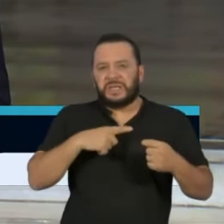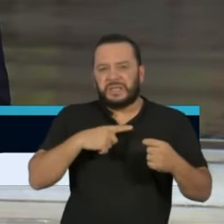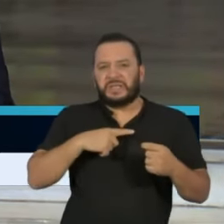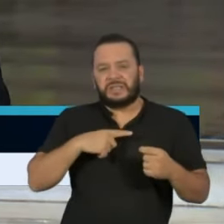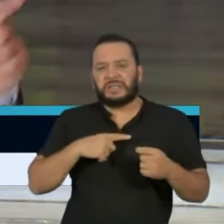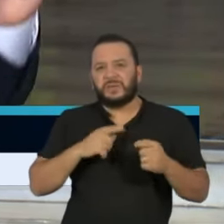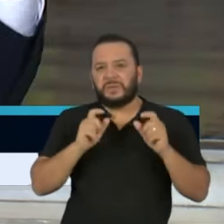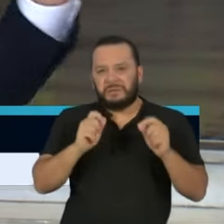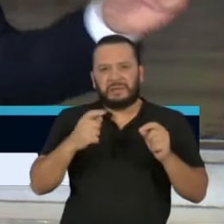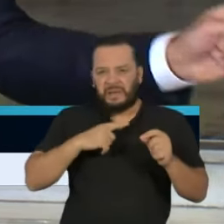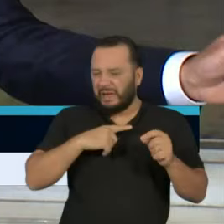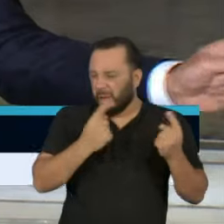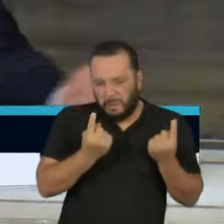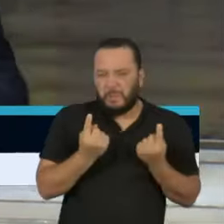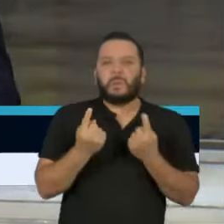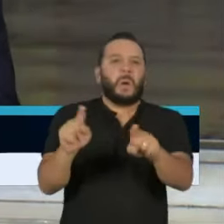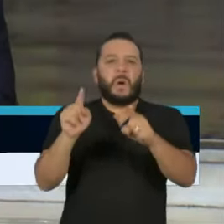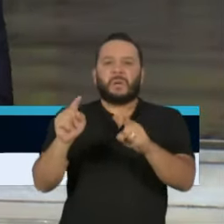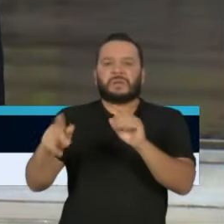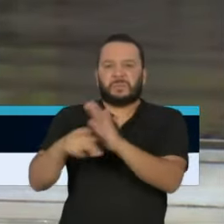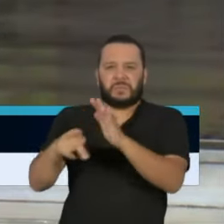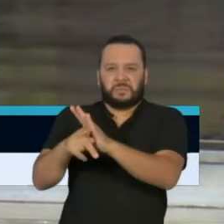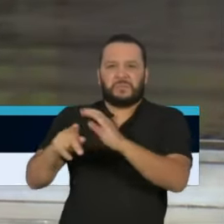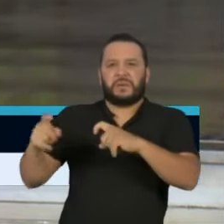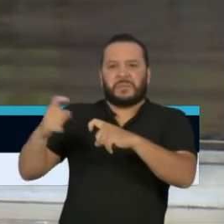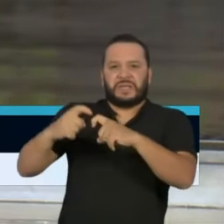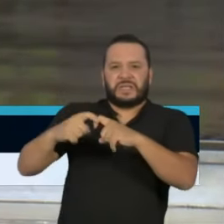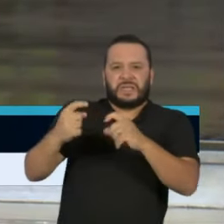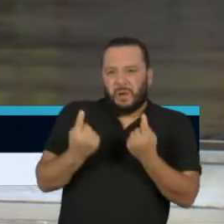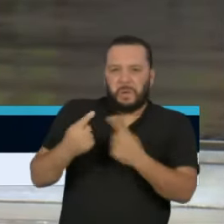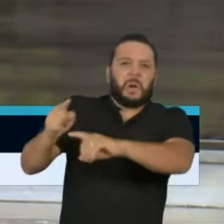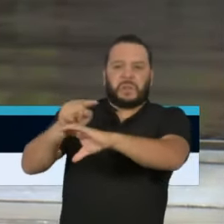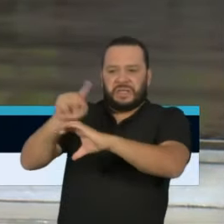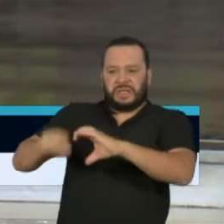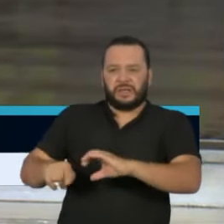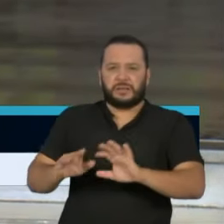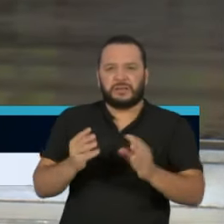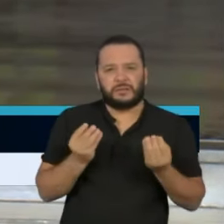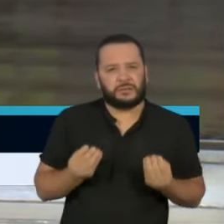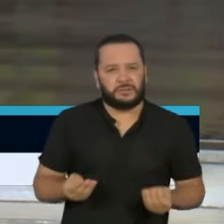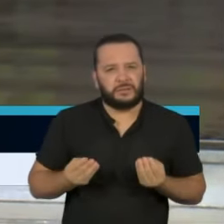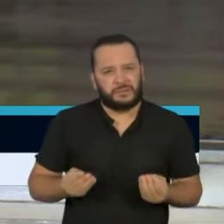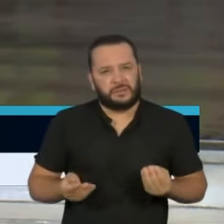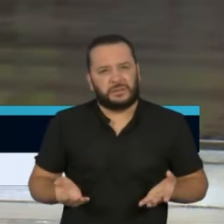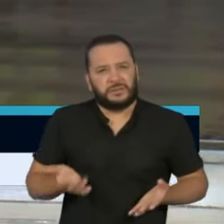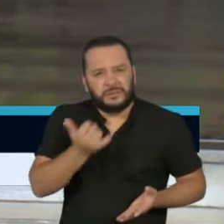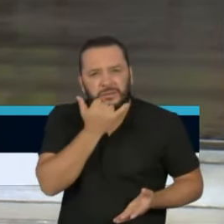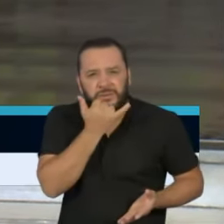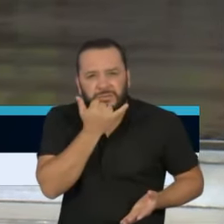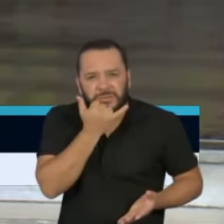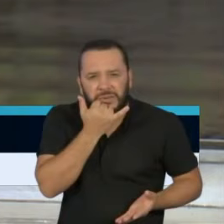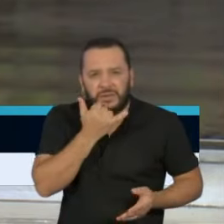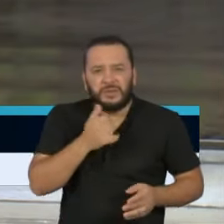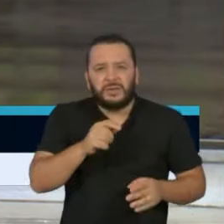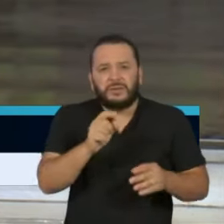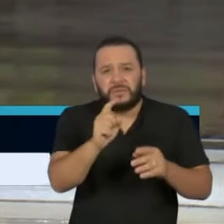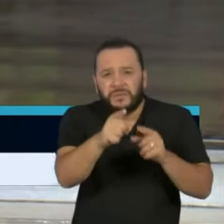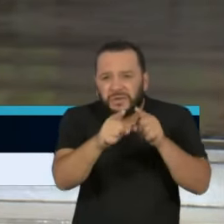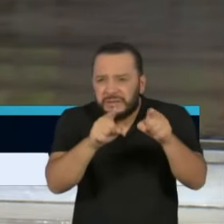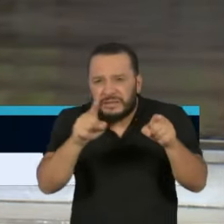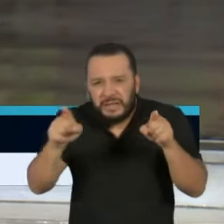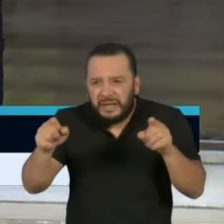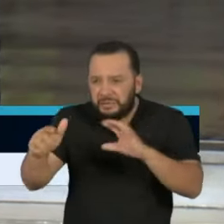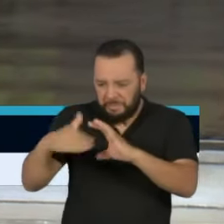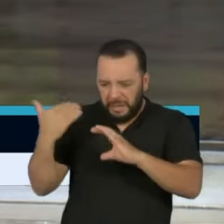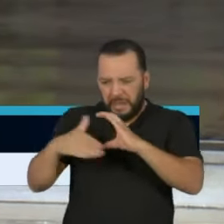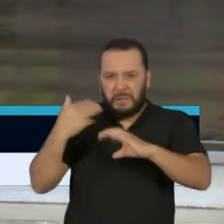nossos princípios e contra os princípios da medicina. A eles, eu pergunto, vocês estão